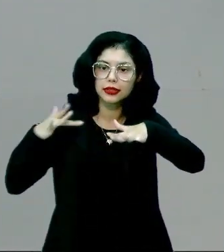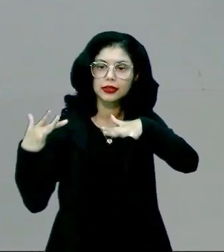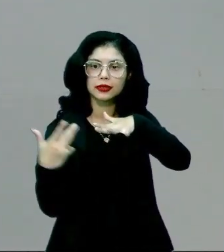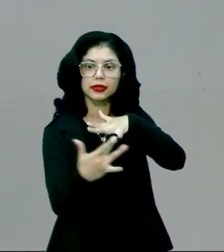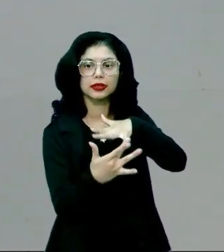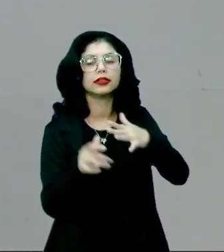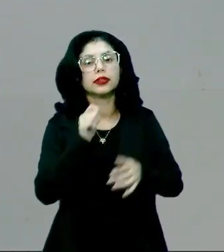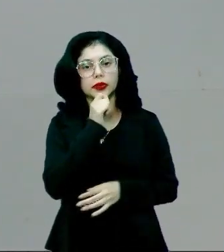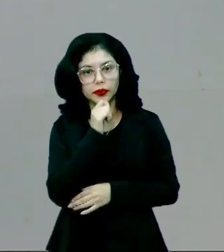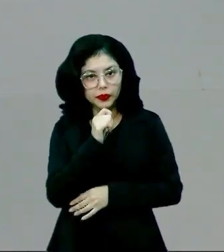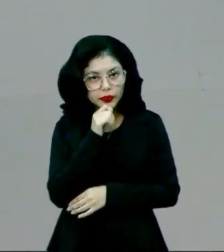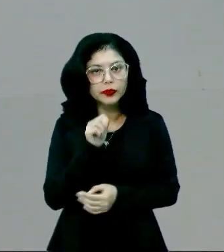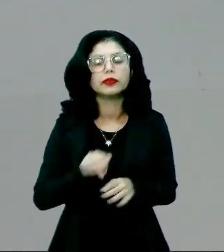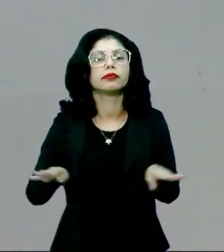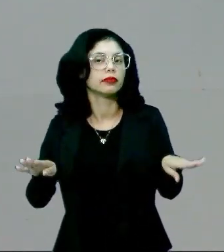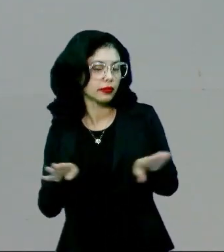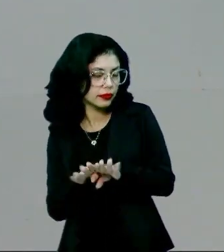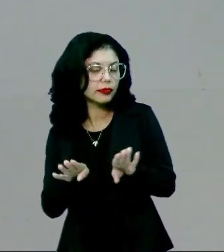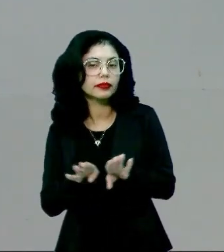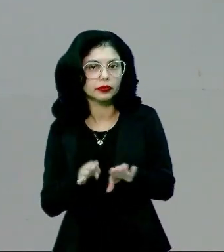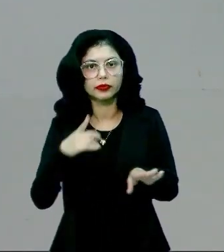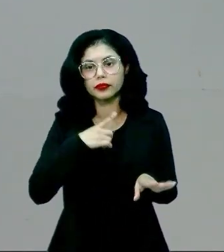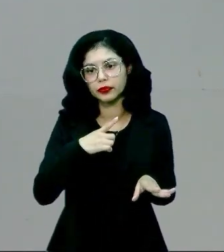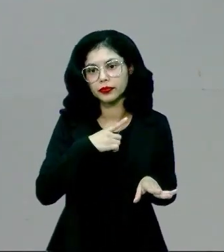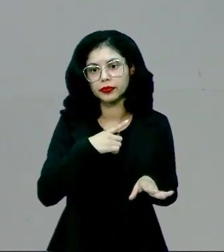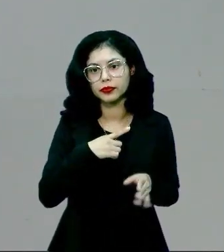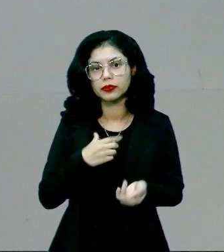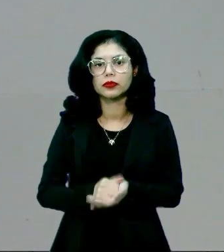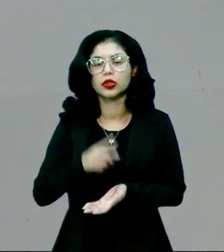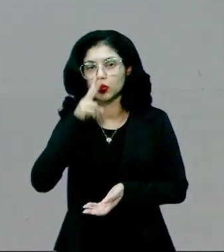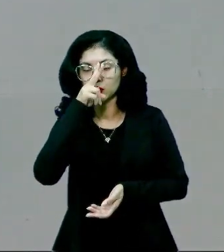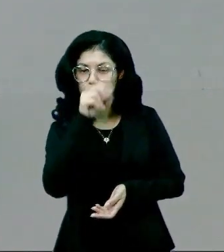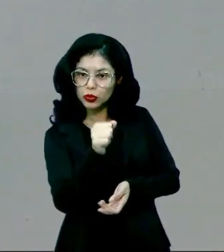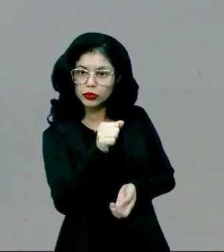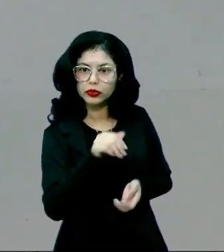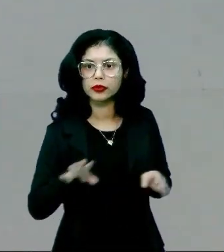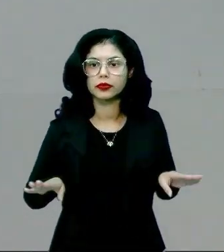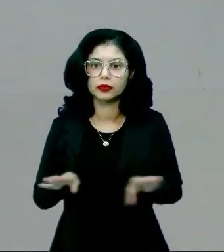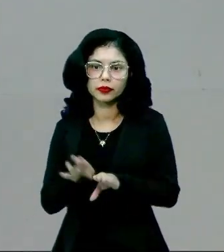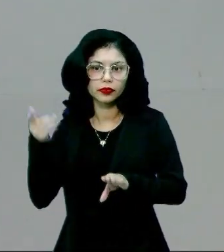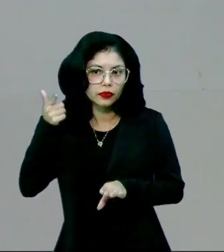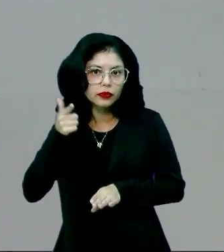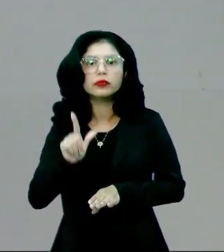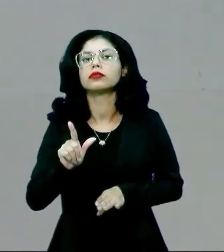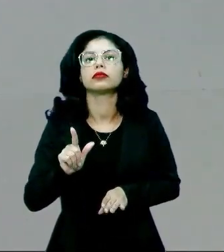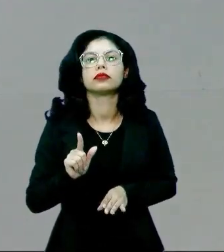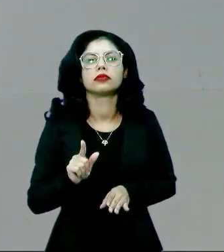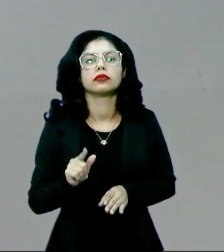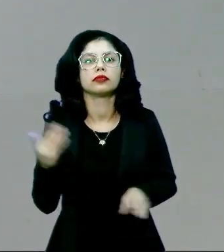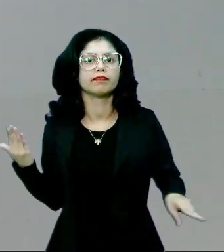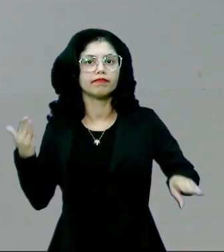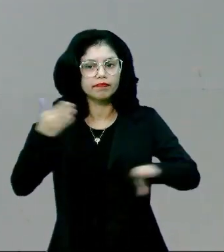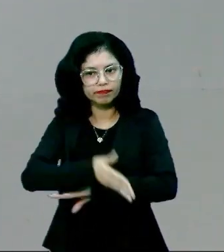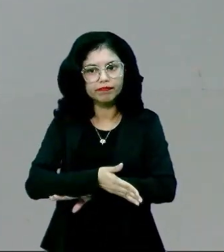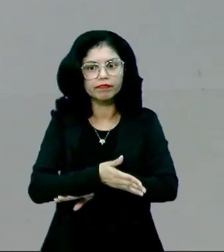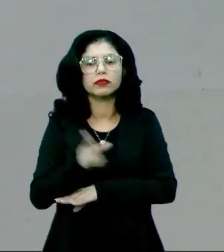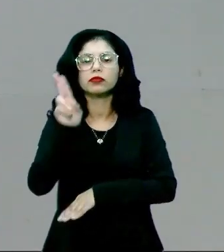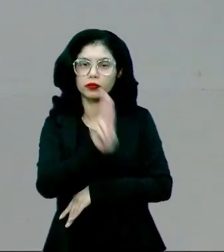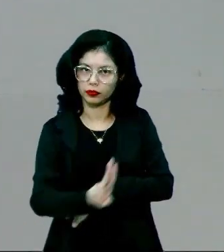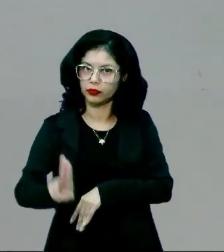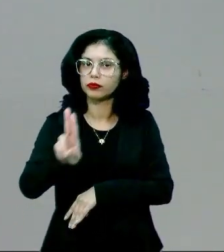sociais, elas também têm a sua força e elas conseguem engajar,